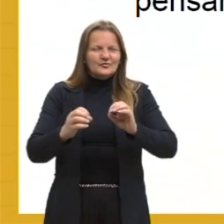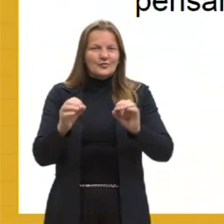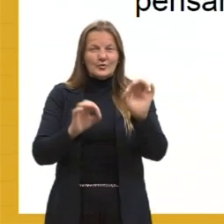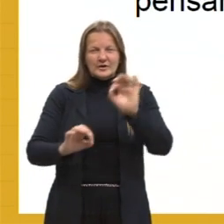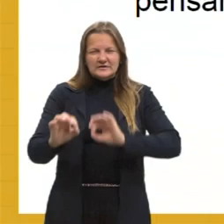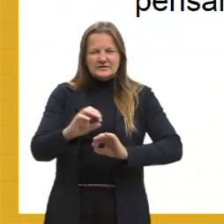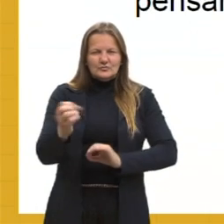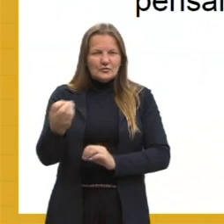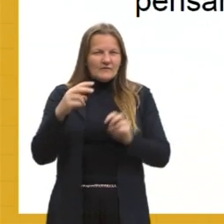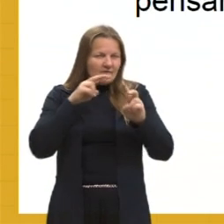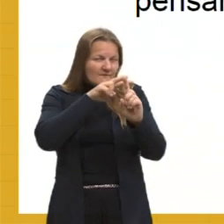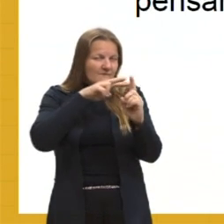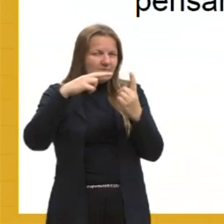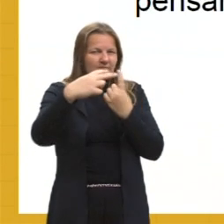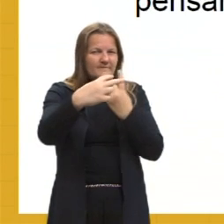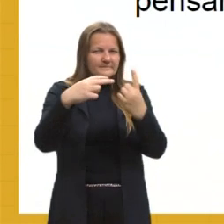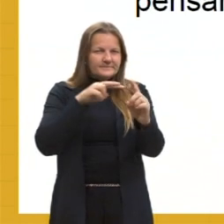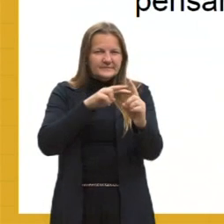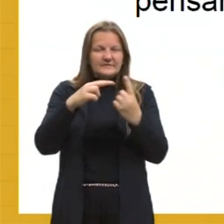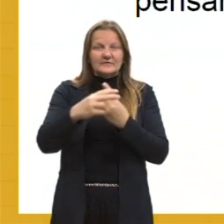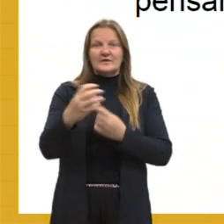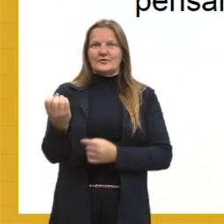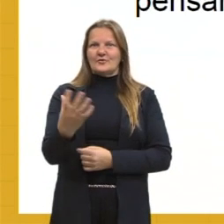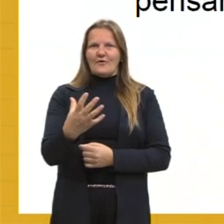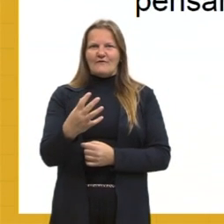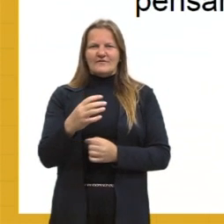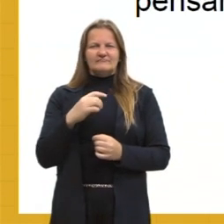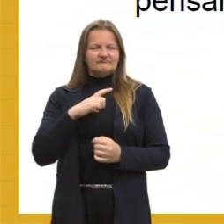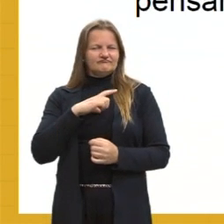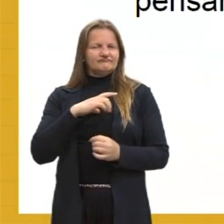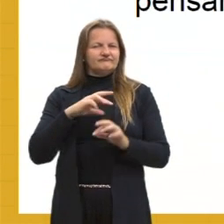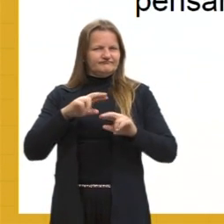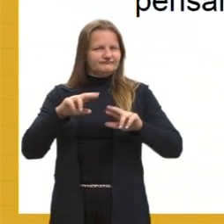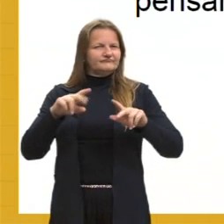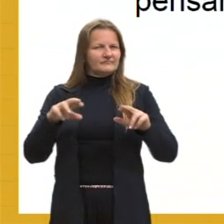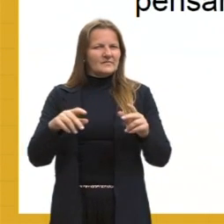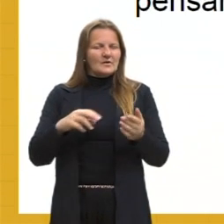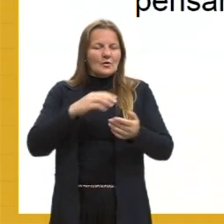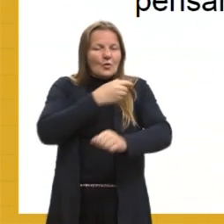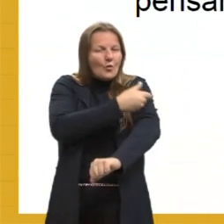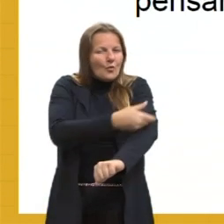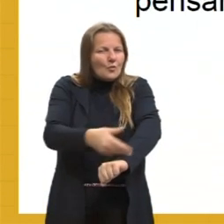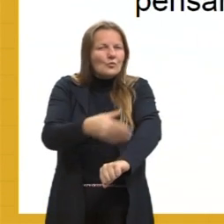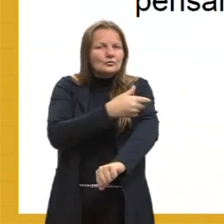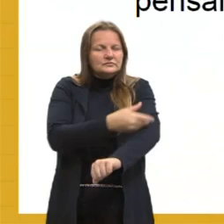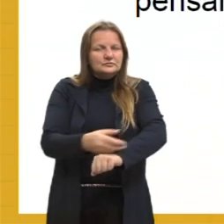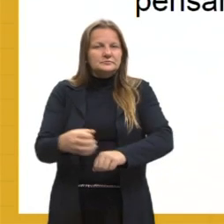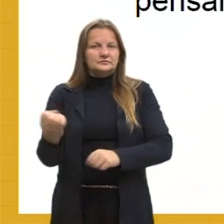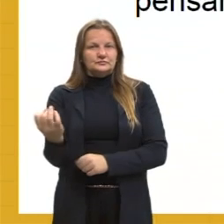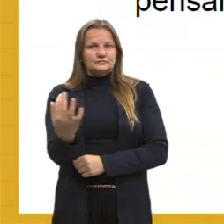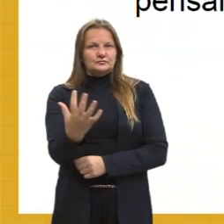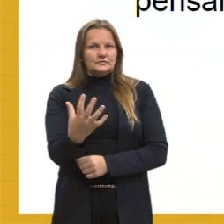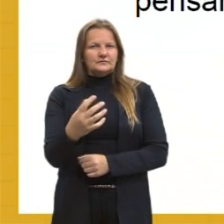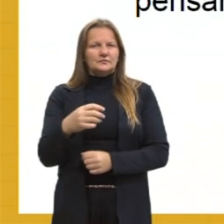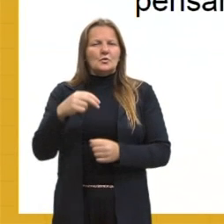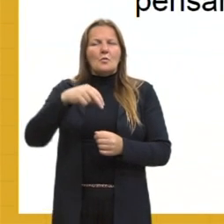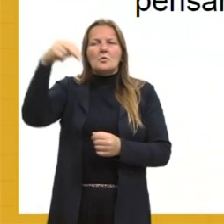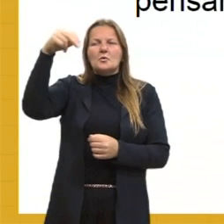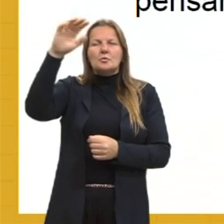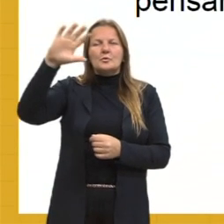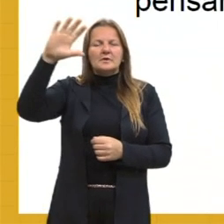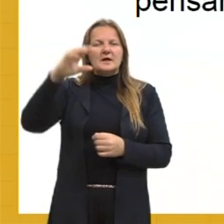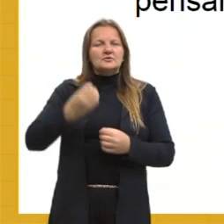nova visão, que esteticamente, né, diferente. Vai recriando costumes, vai atentando para a fala do sertanejo, da sua